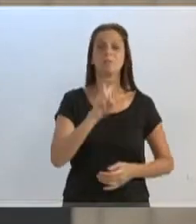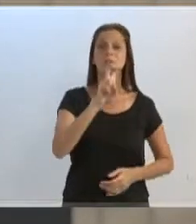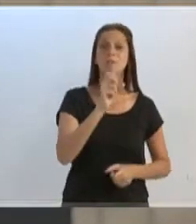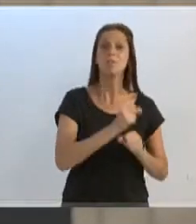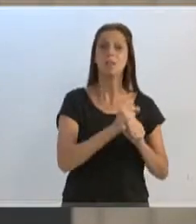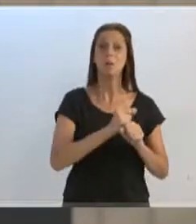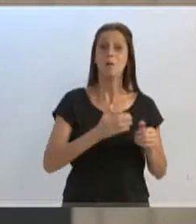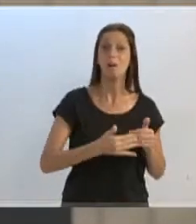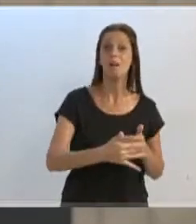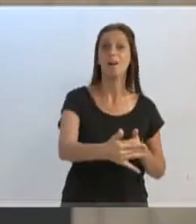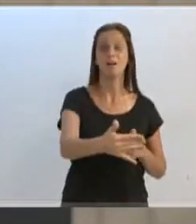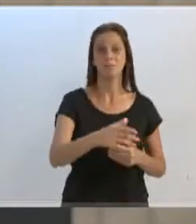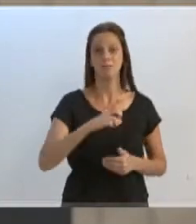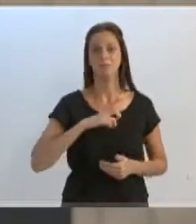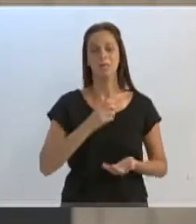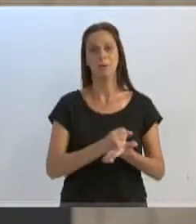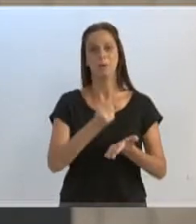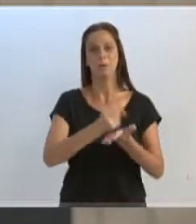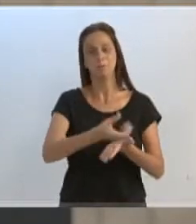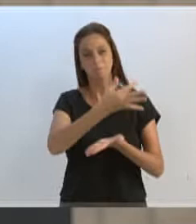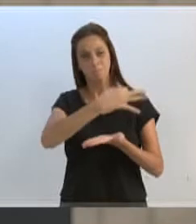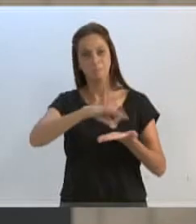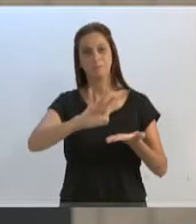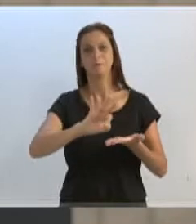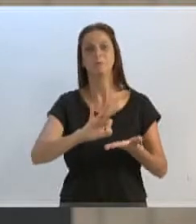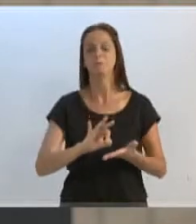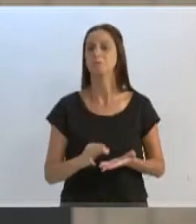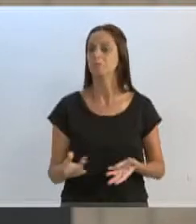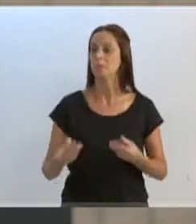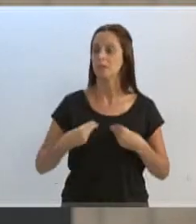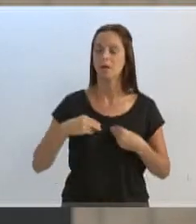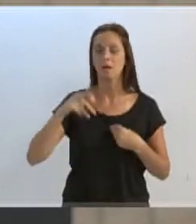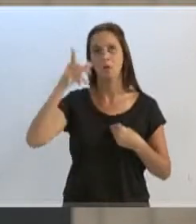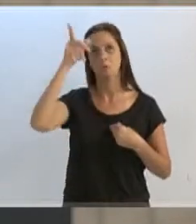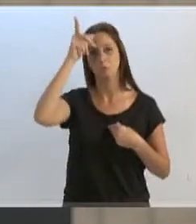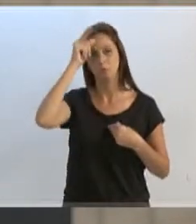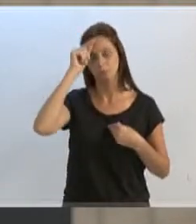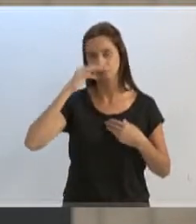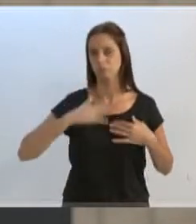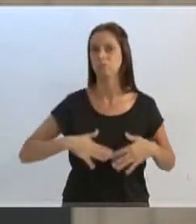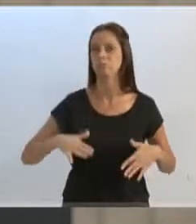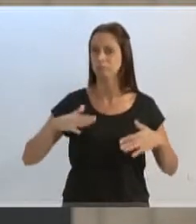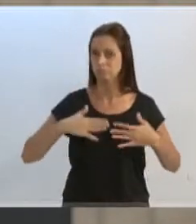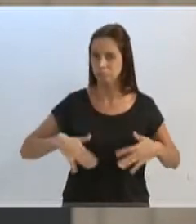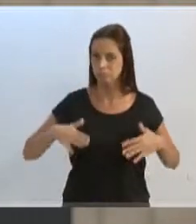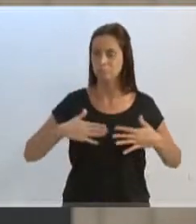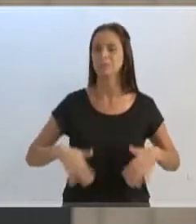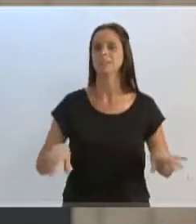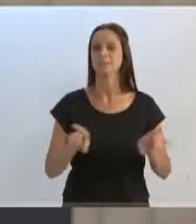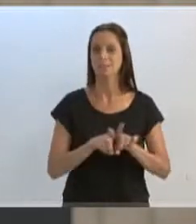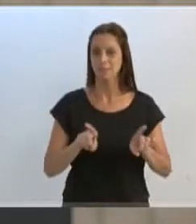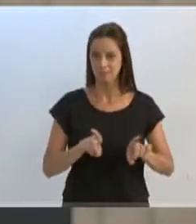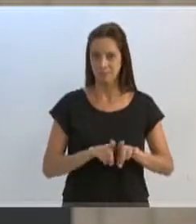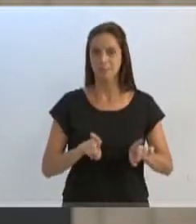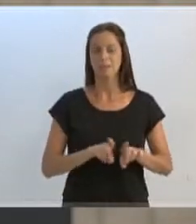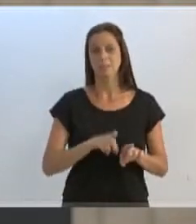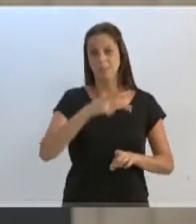teremos aí esse contrato assinado, isso dá uma tranquilidade também para os nossos